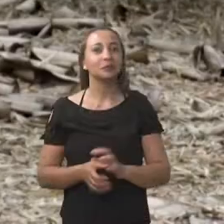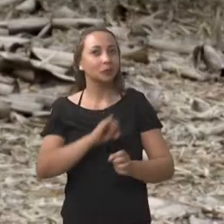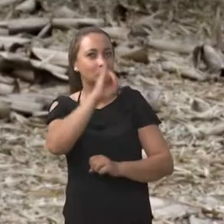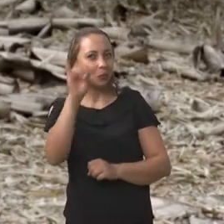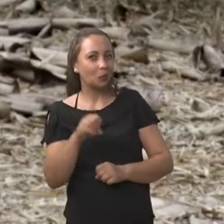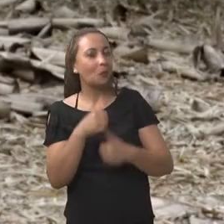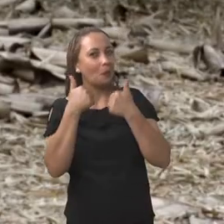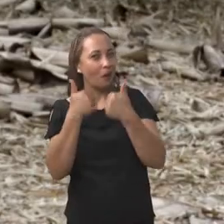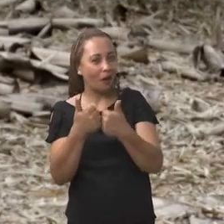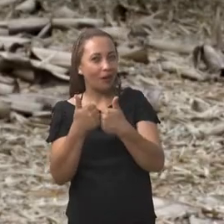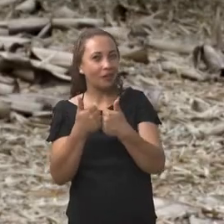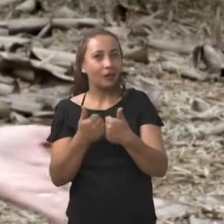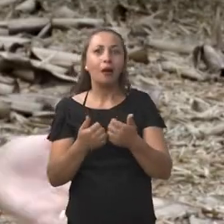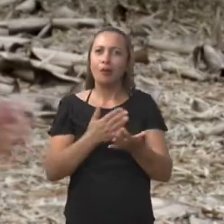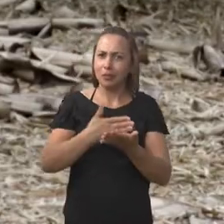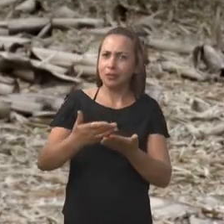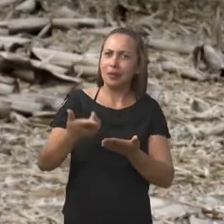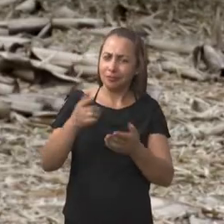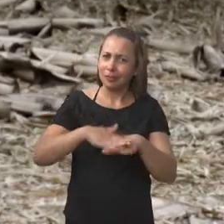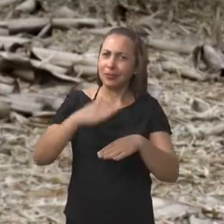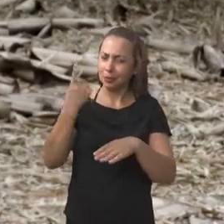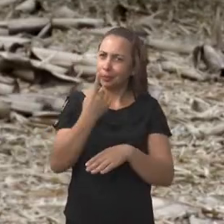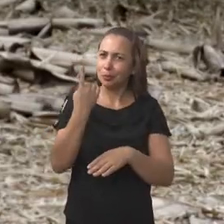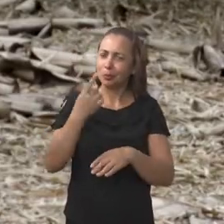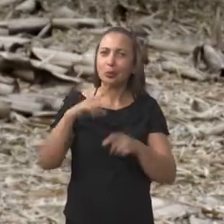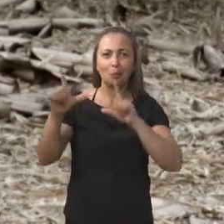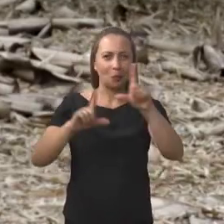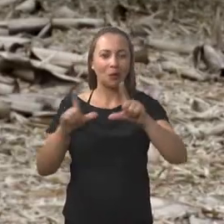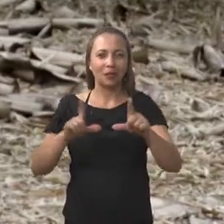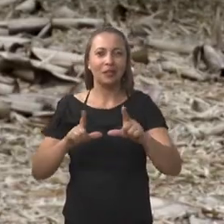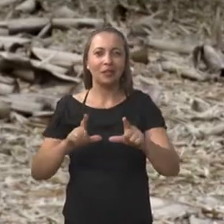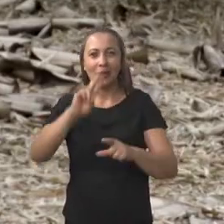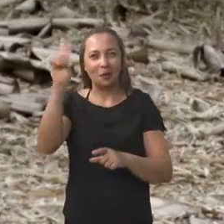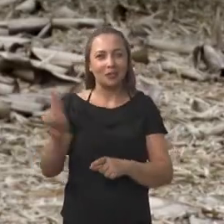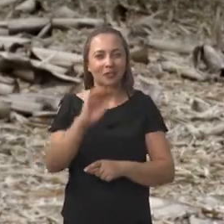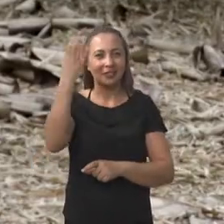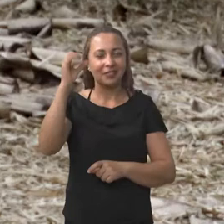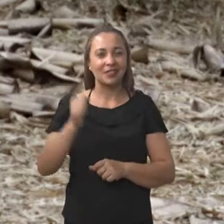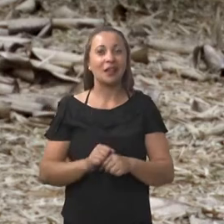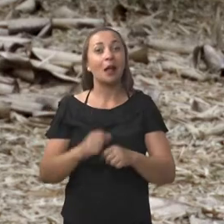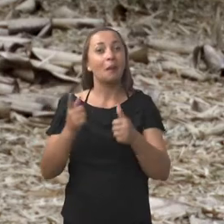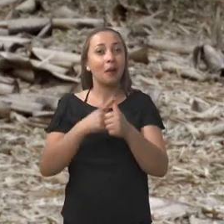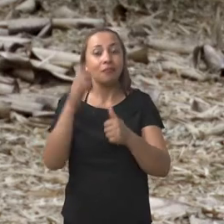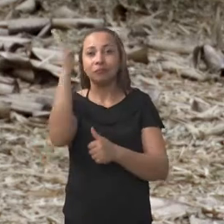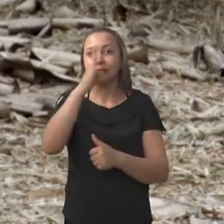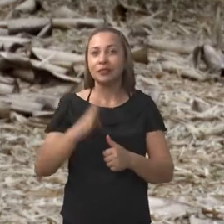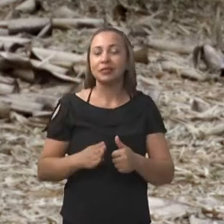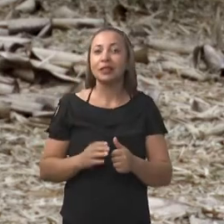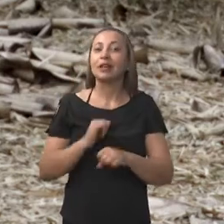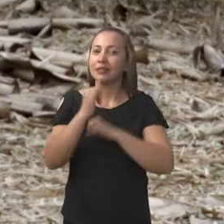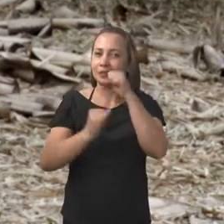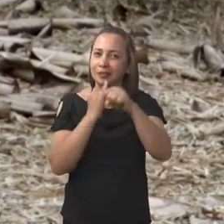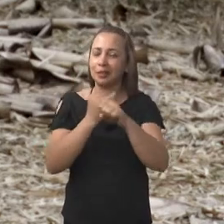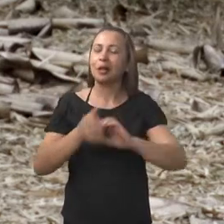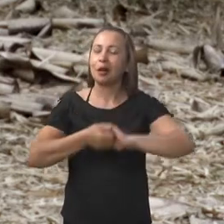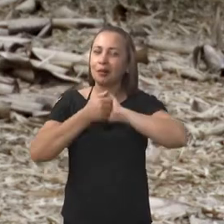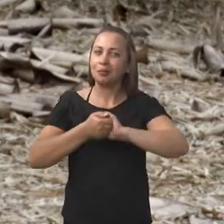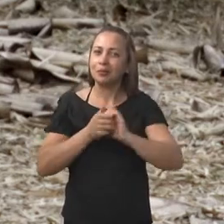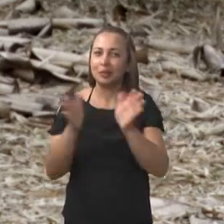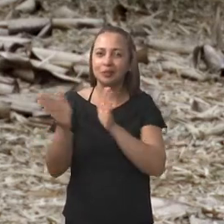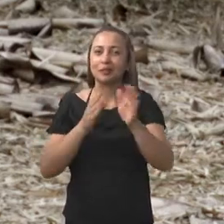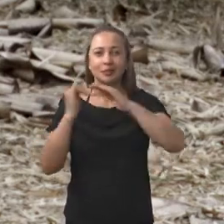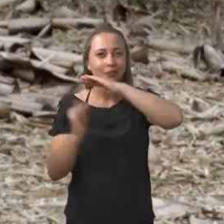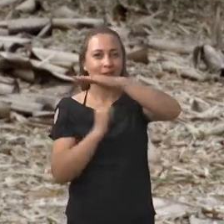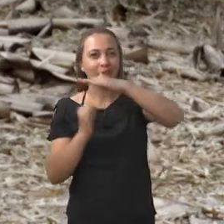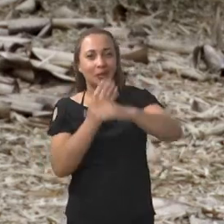Olá, tudo bem? Vamos para mais Univerciência, o primeiro programa brasileiro de TV e internet produzido por meio da